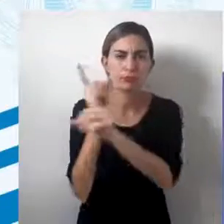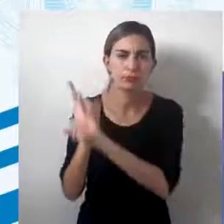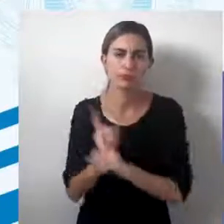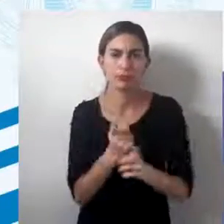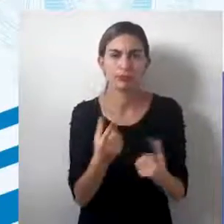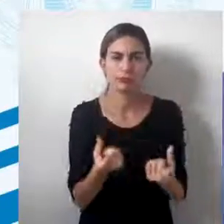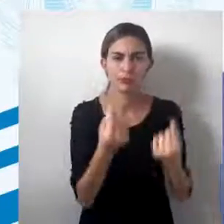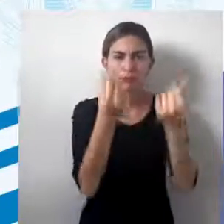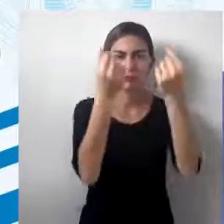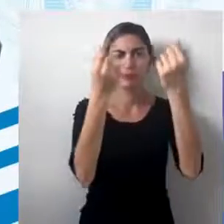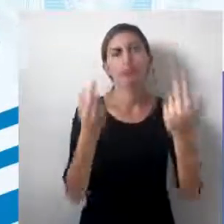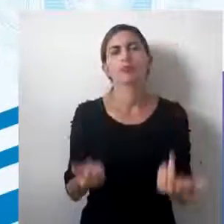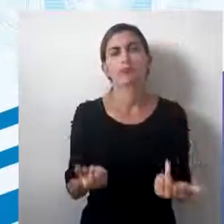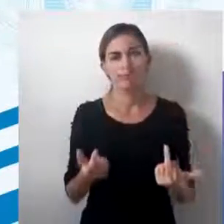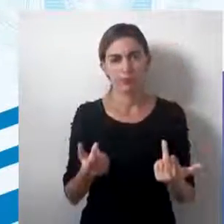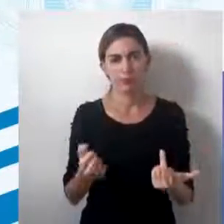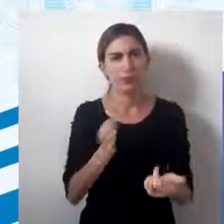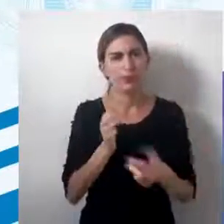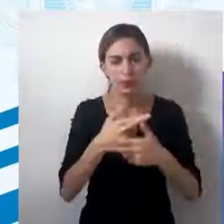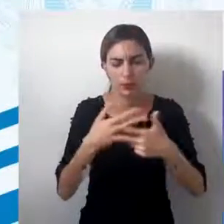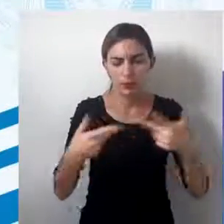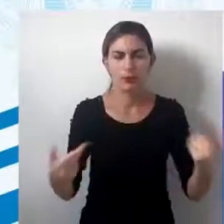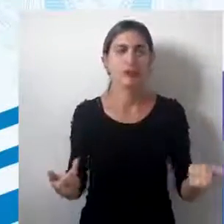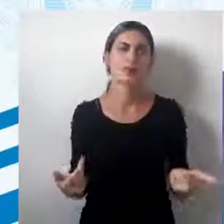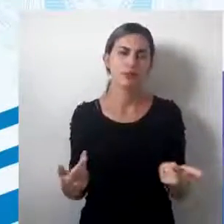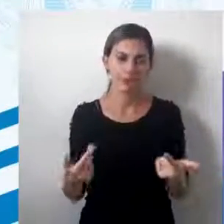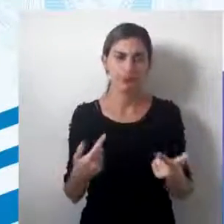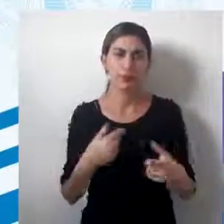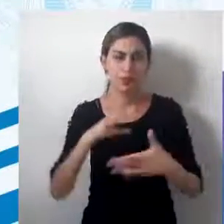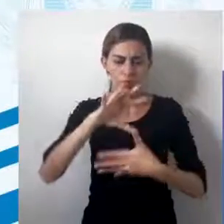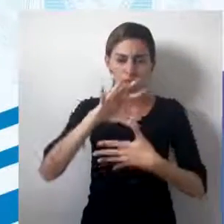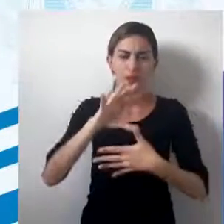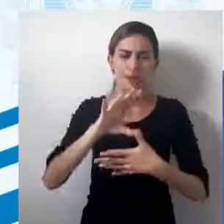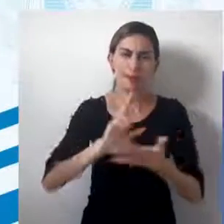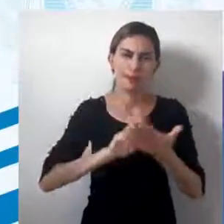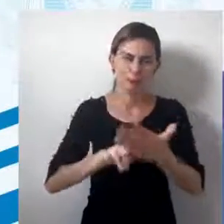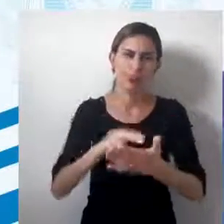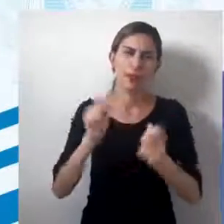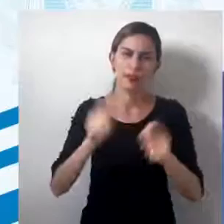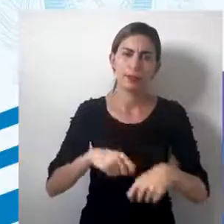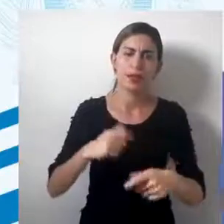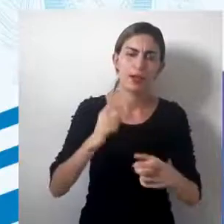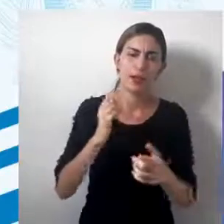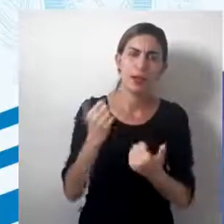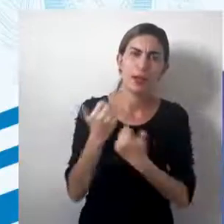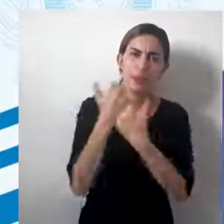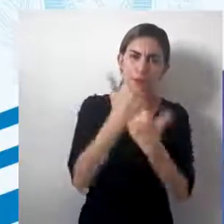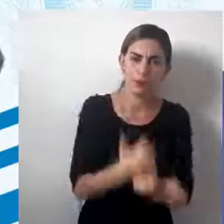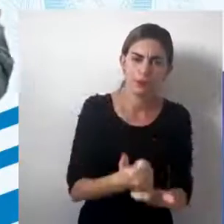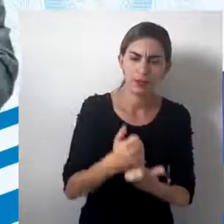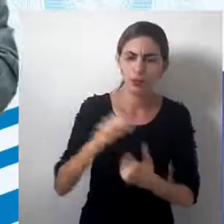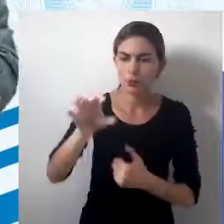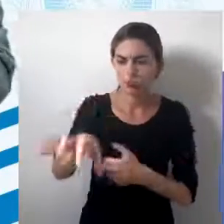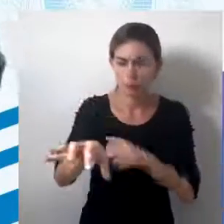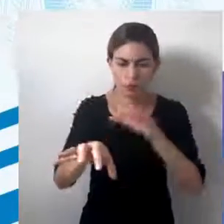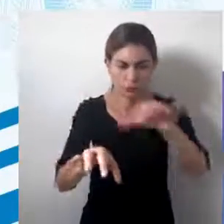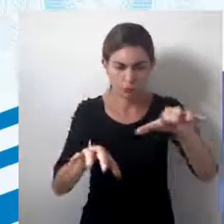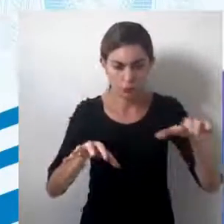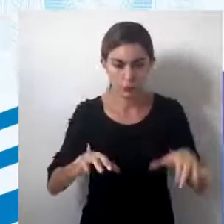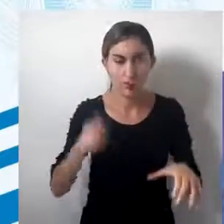A cartografia, ela dava condições para que aquelas riquezas fossem representadas e fossem conquistadas.